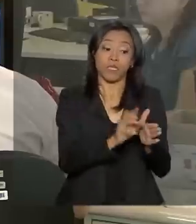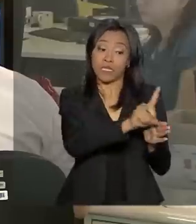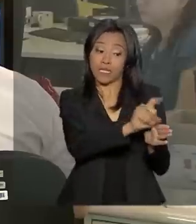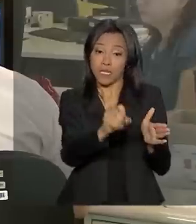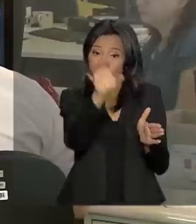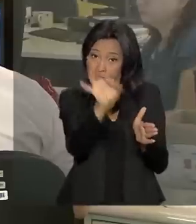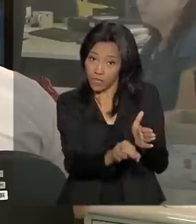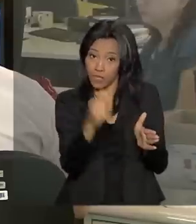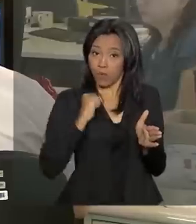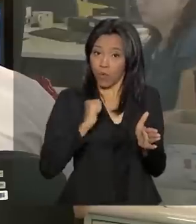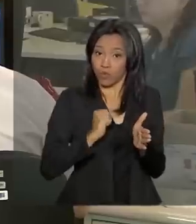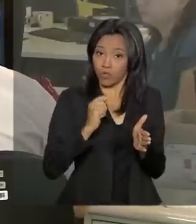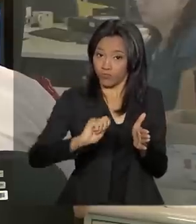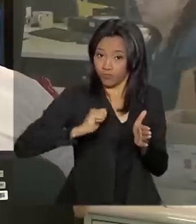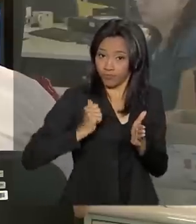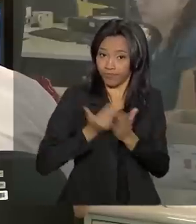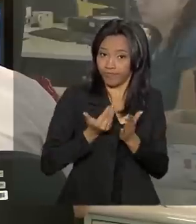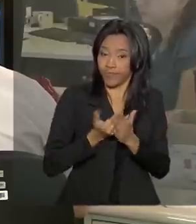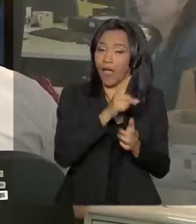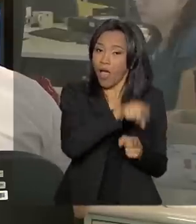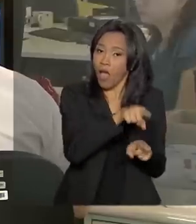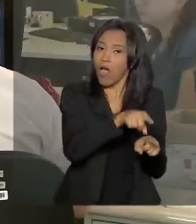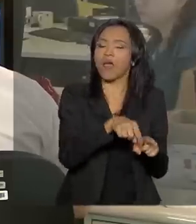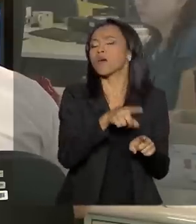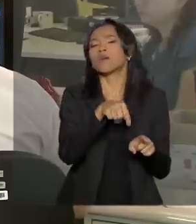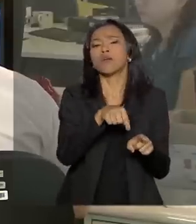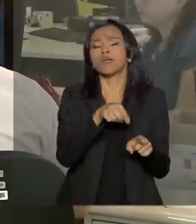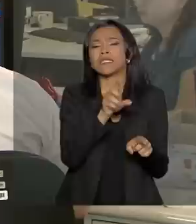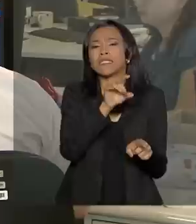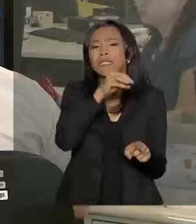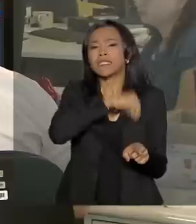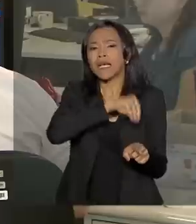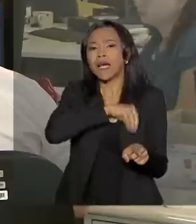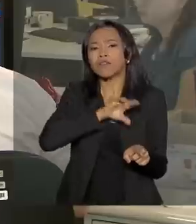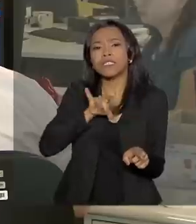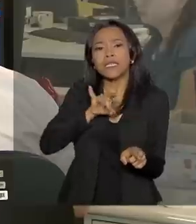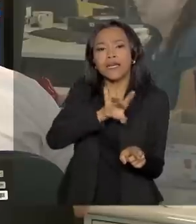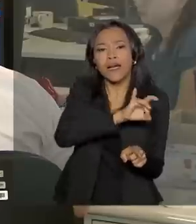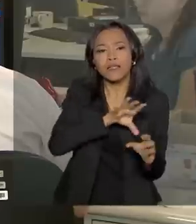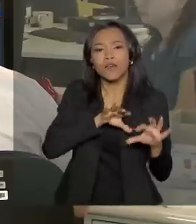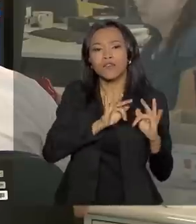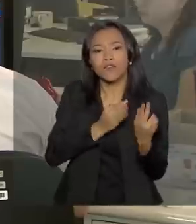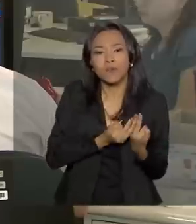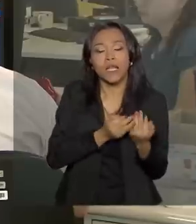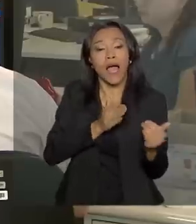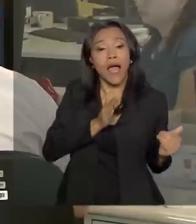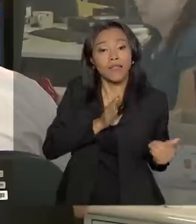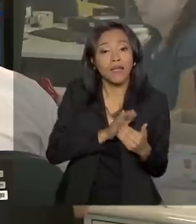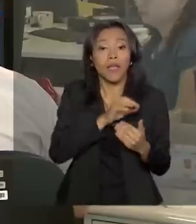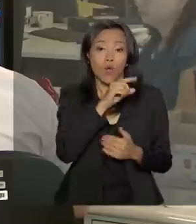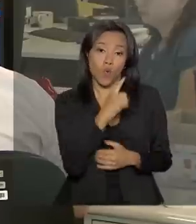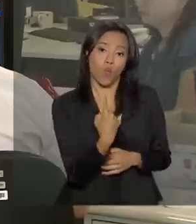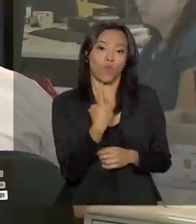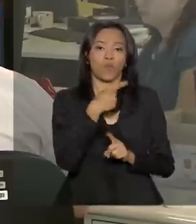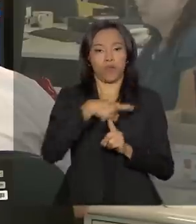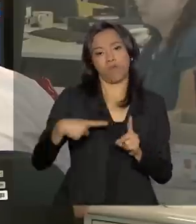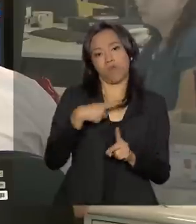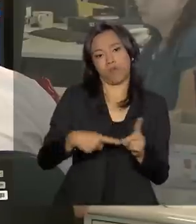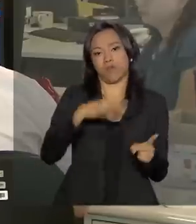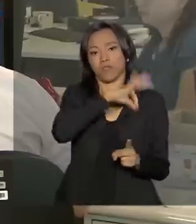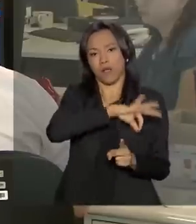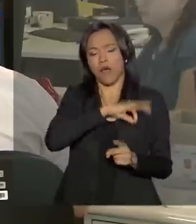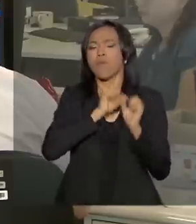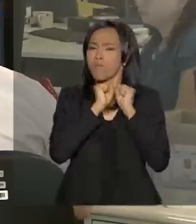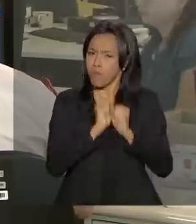integrais são para os candidatos com renda familiar bruta per capita de até um salário mínimo e meio. Podem se